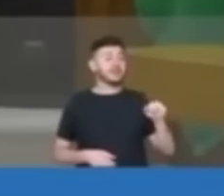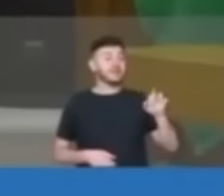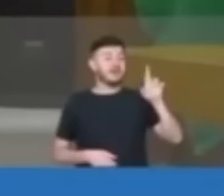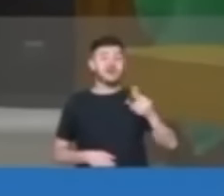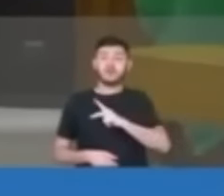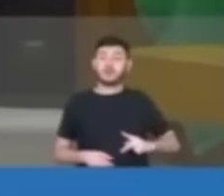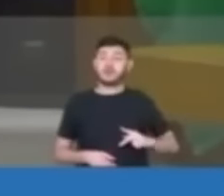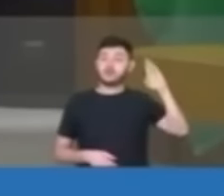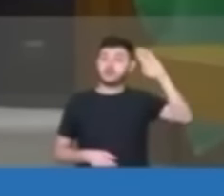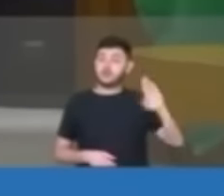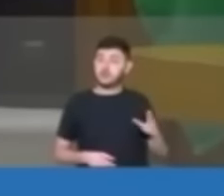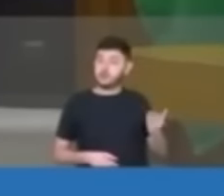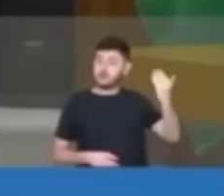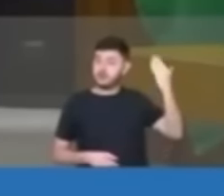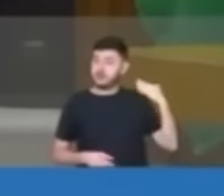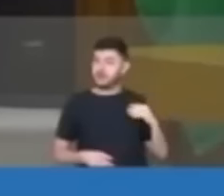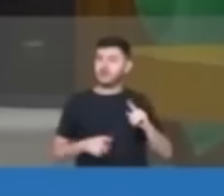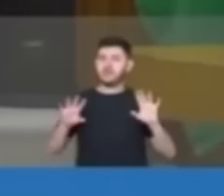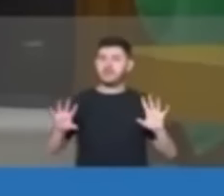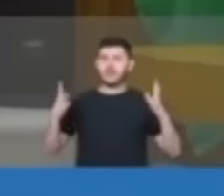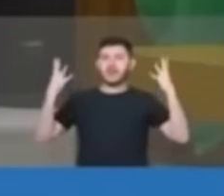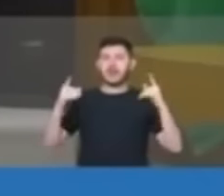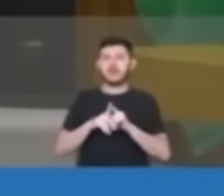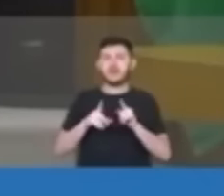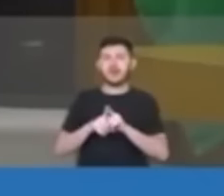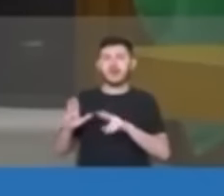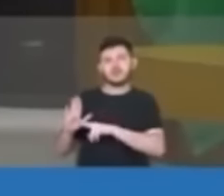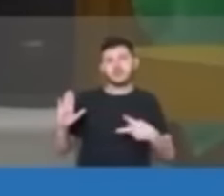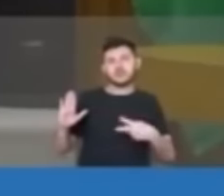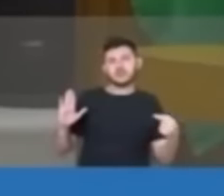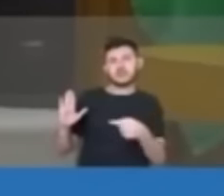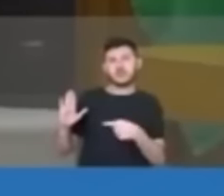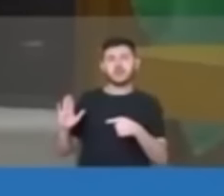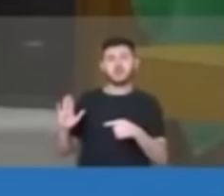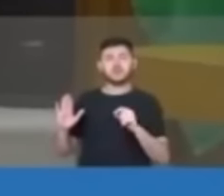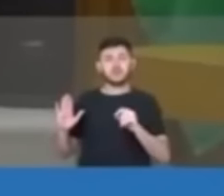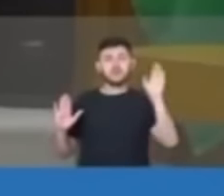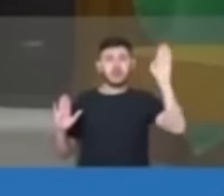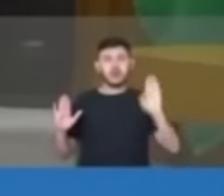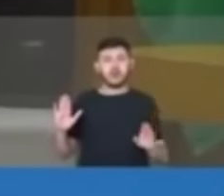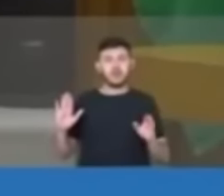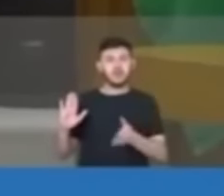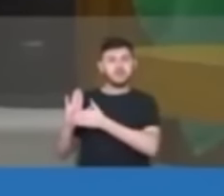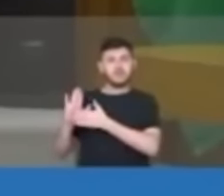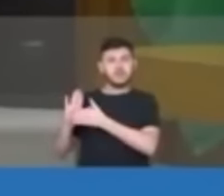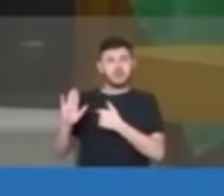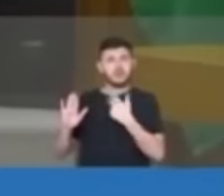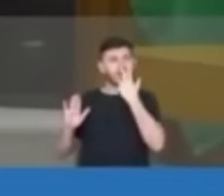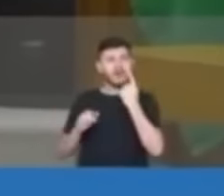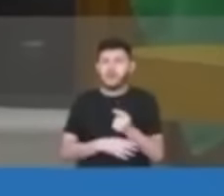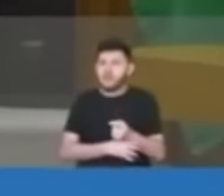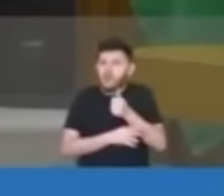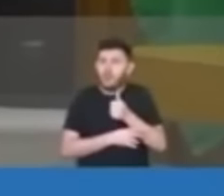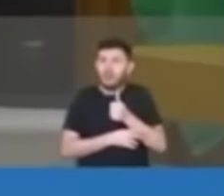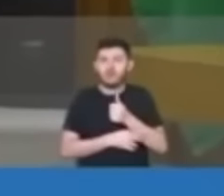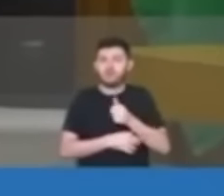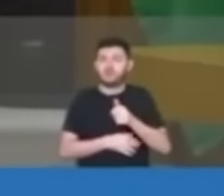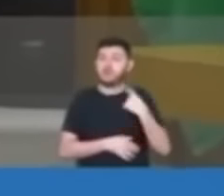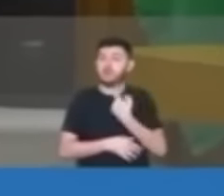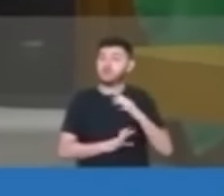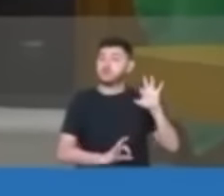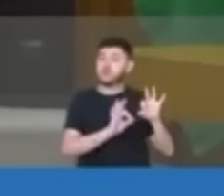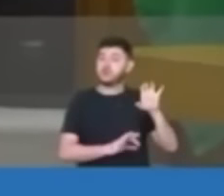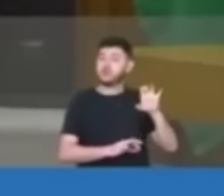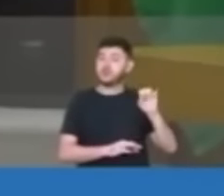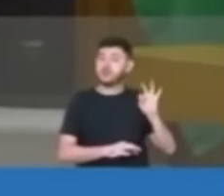acrítica como se as consequências do plano real para a economia brasileira fossem pequenas. Nós fizemos o estado mínimo, nós